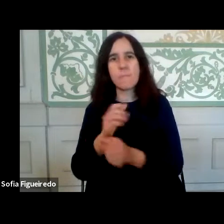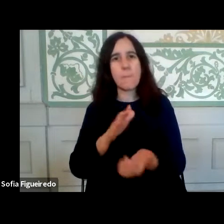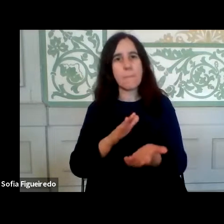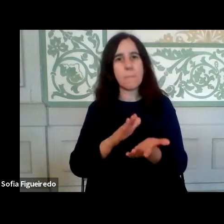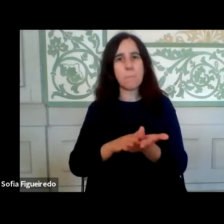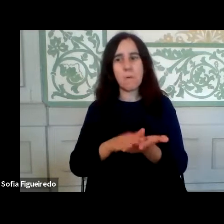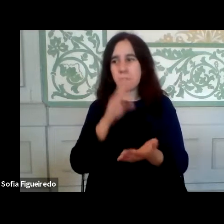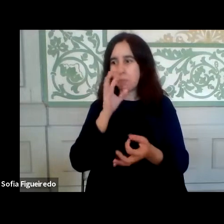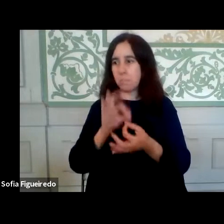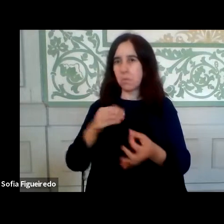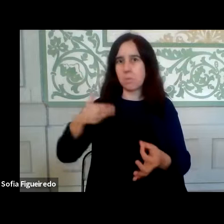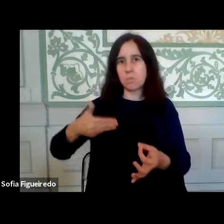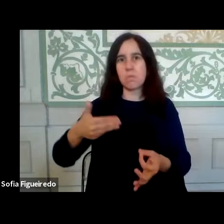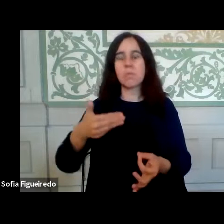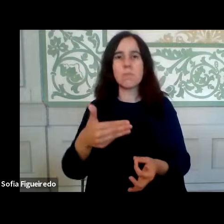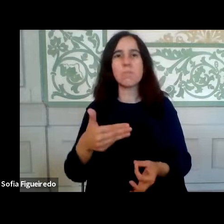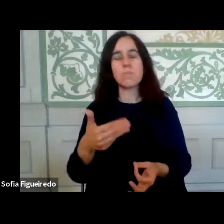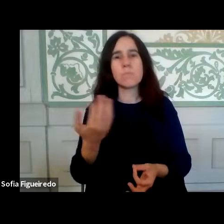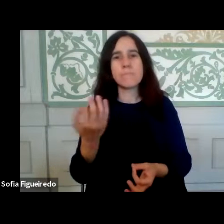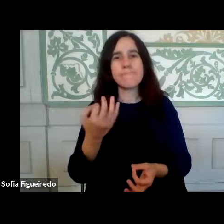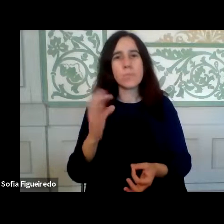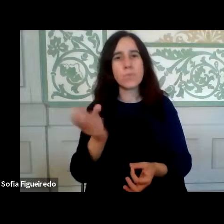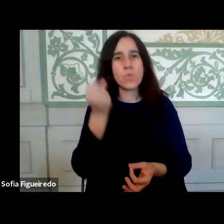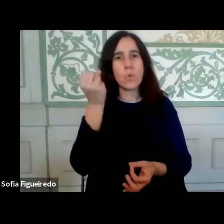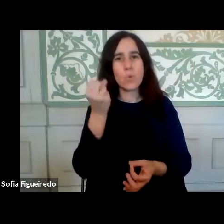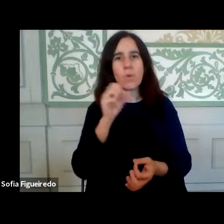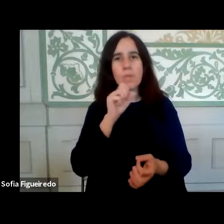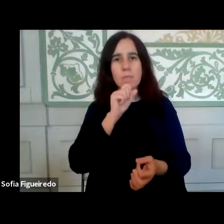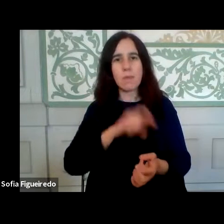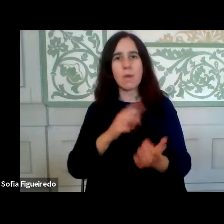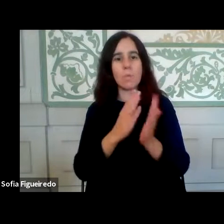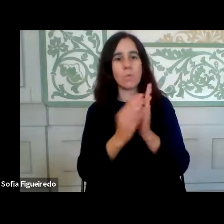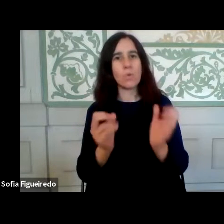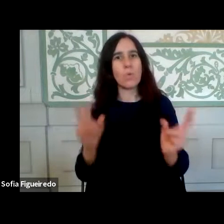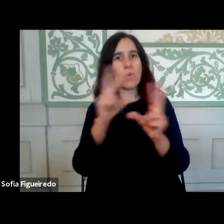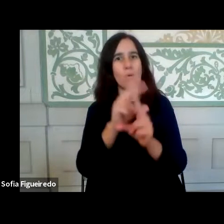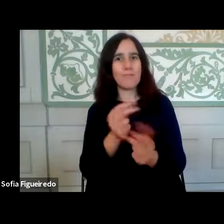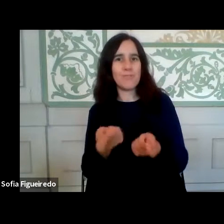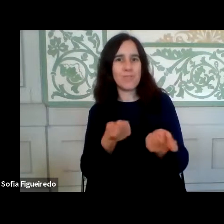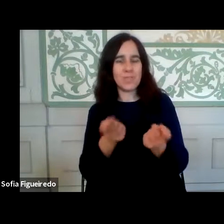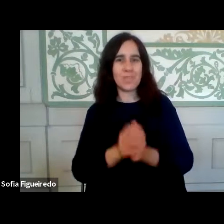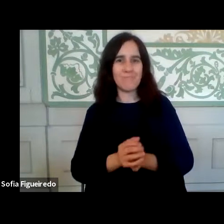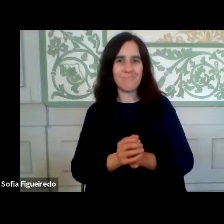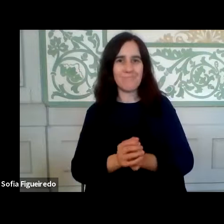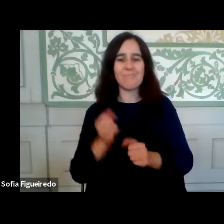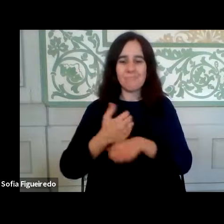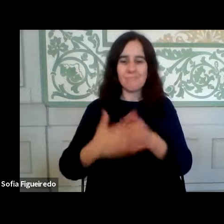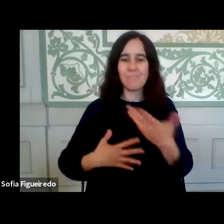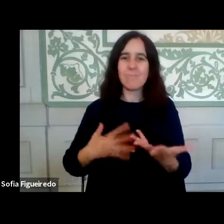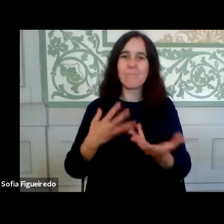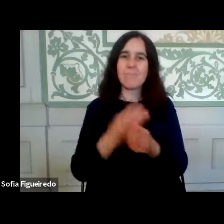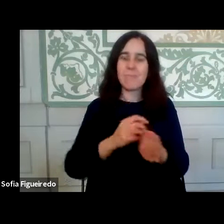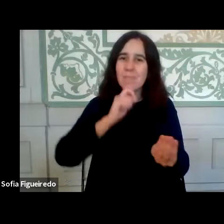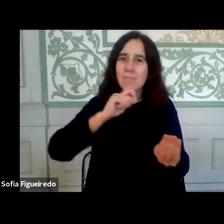pouco tempo que conseguimos novos modelos de gestão, que conseguimos trabalhar em conjunto